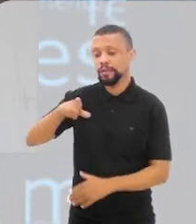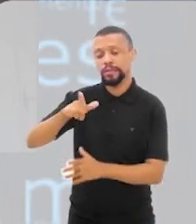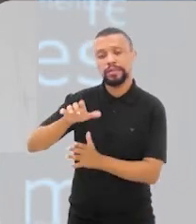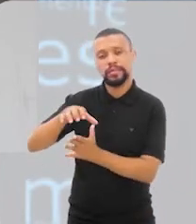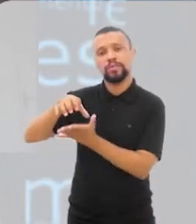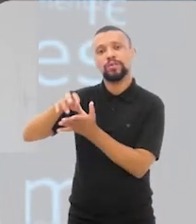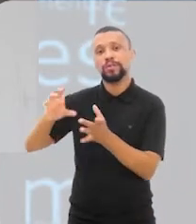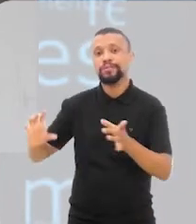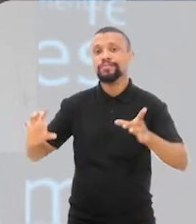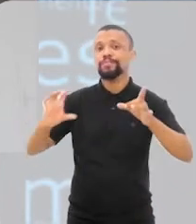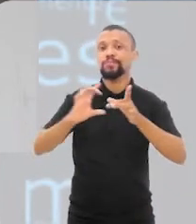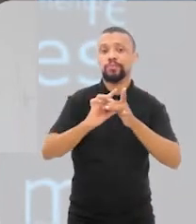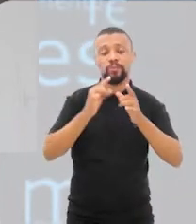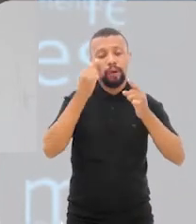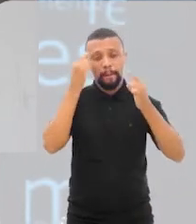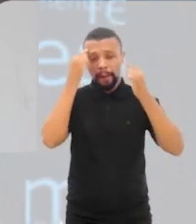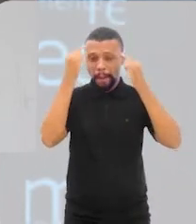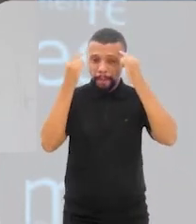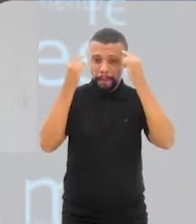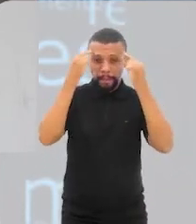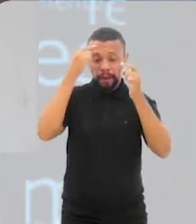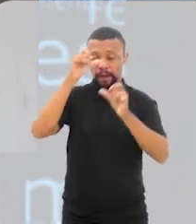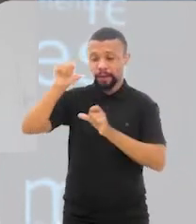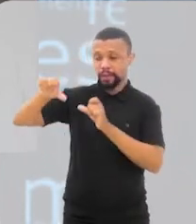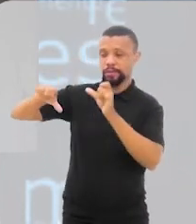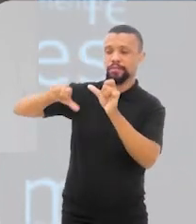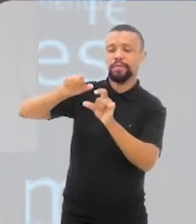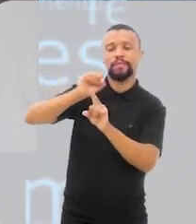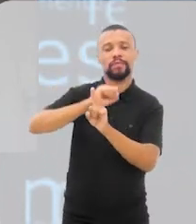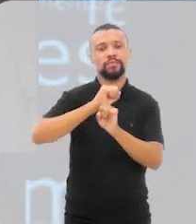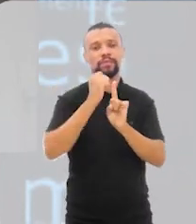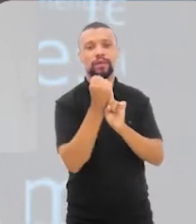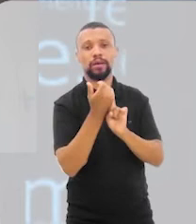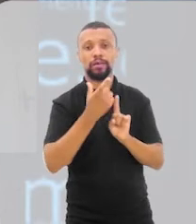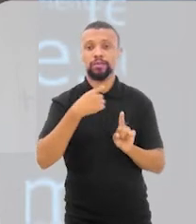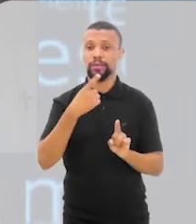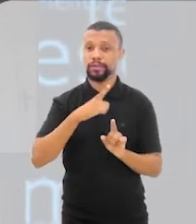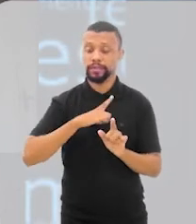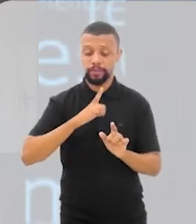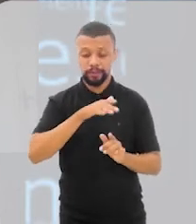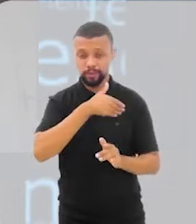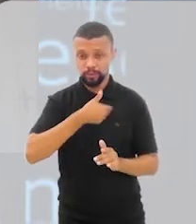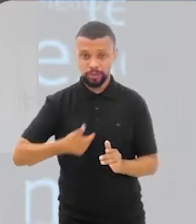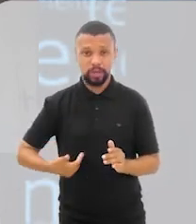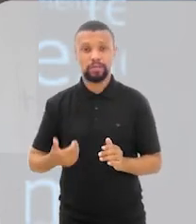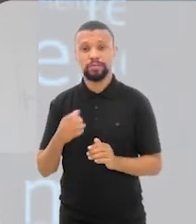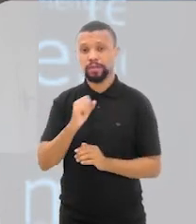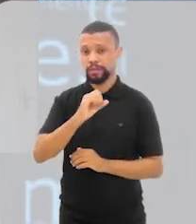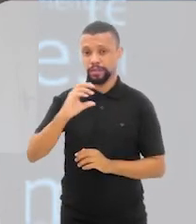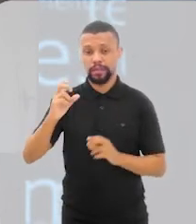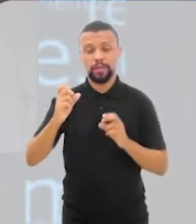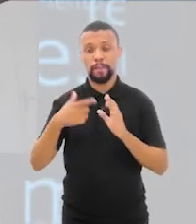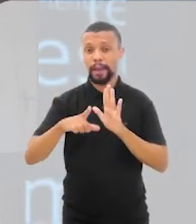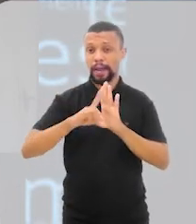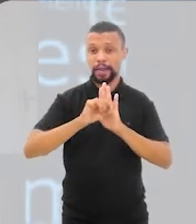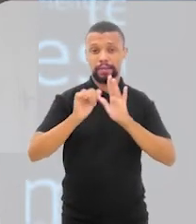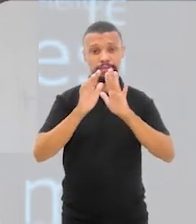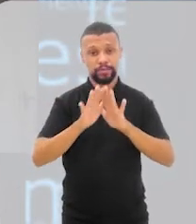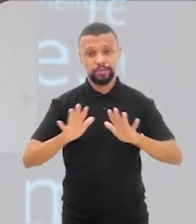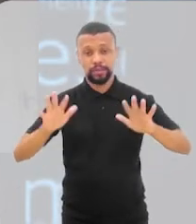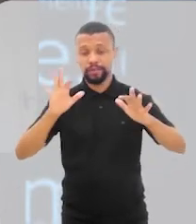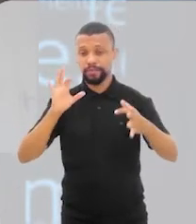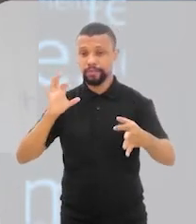inovação social. O que a gente tem hoje aqui no Estado é uma lei geral, é uma legislação geral